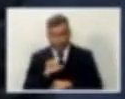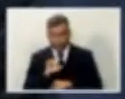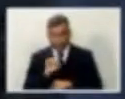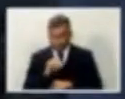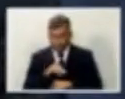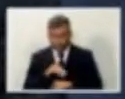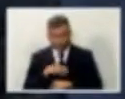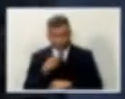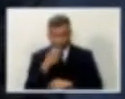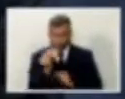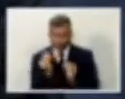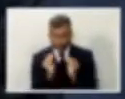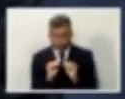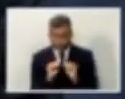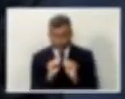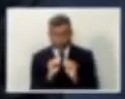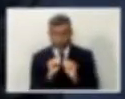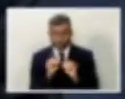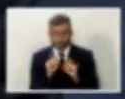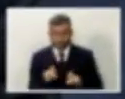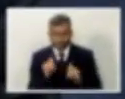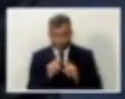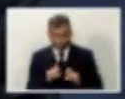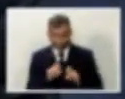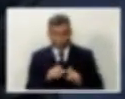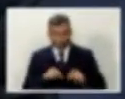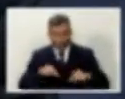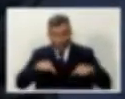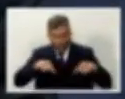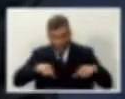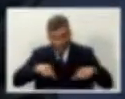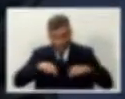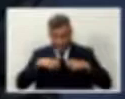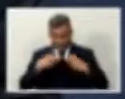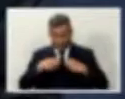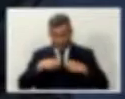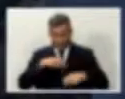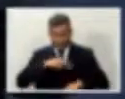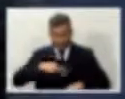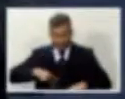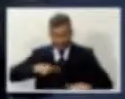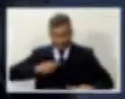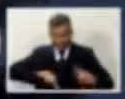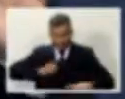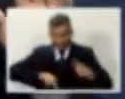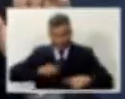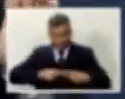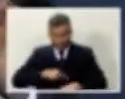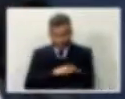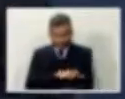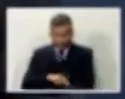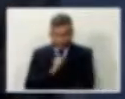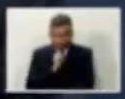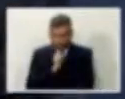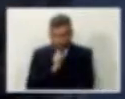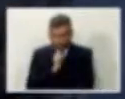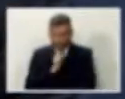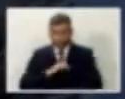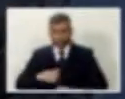Então, o debate público, se ele está sendo desrespeitoso, está sendo desrespeitoso por conta dos dois, não por nossa conta.